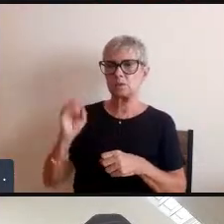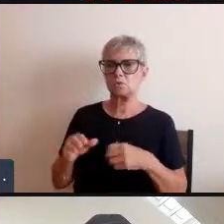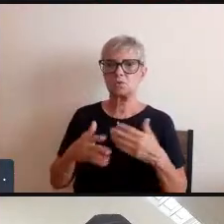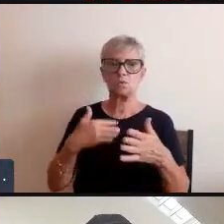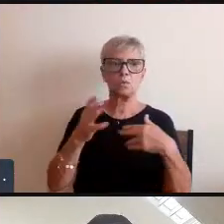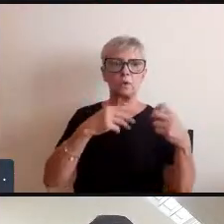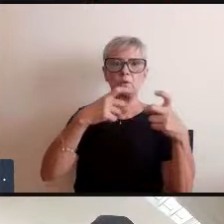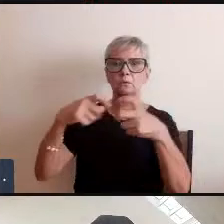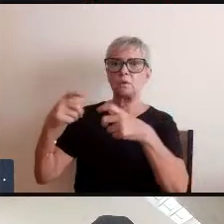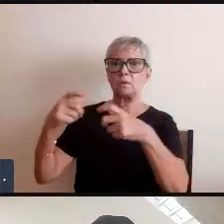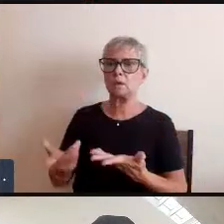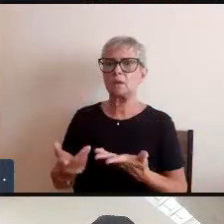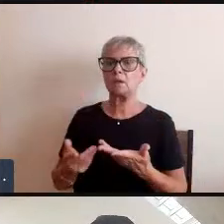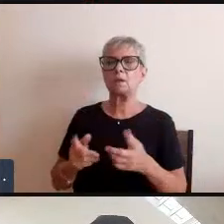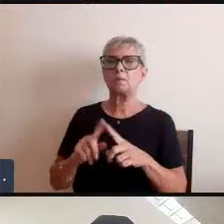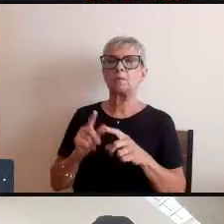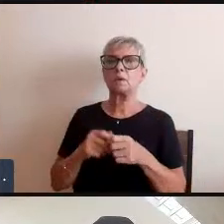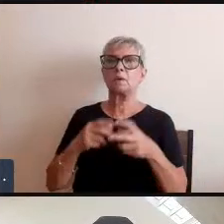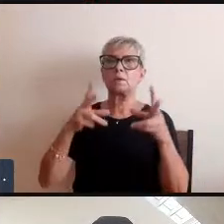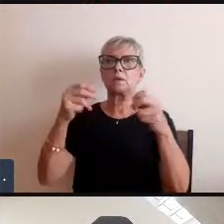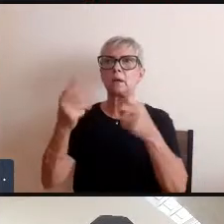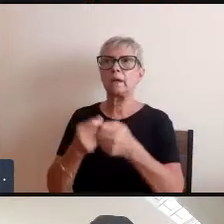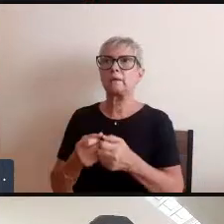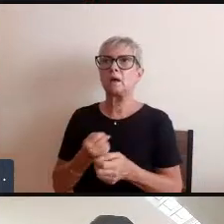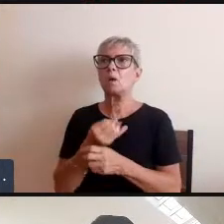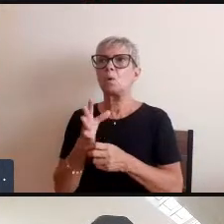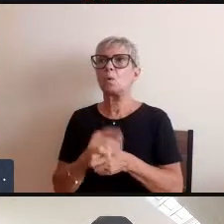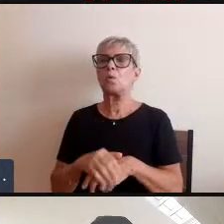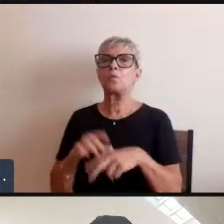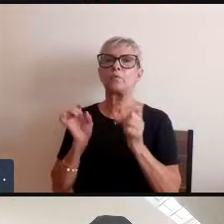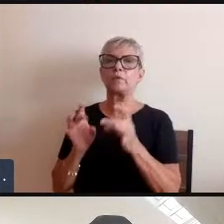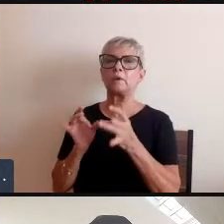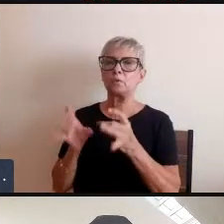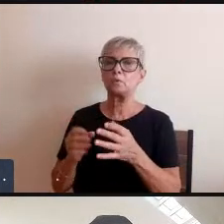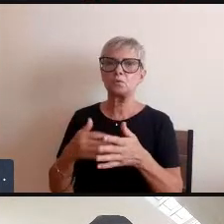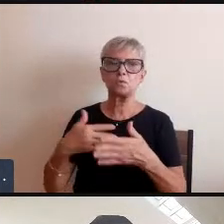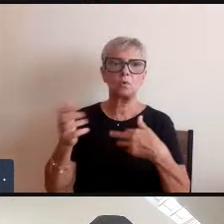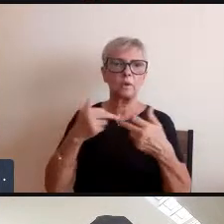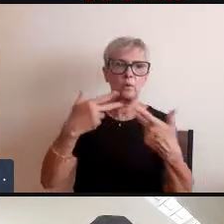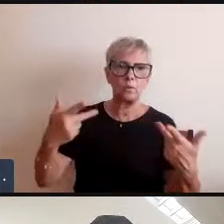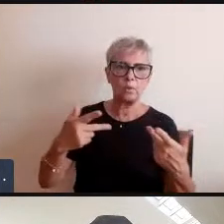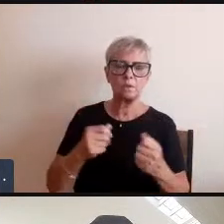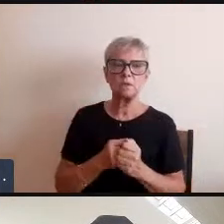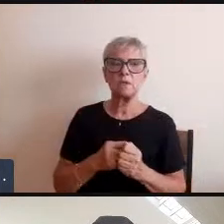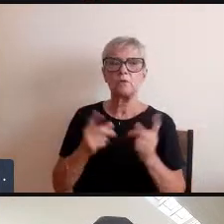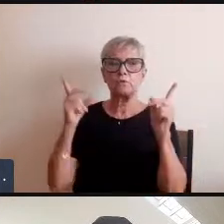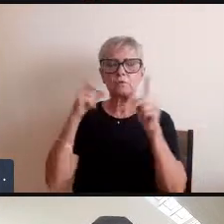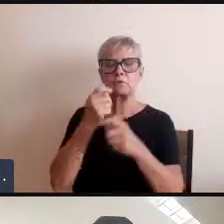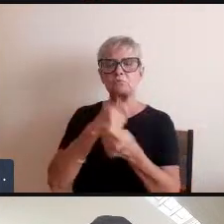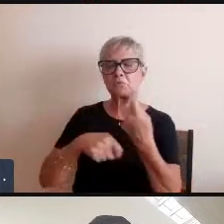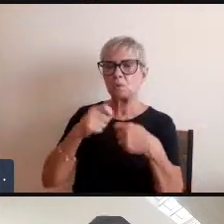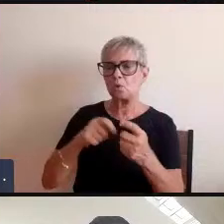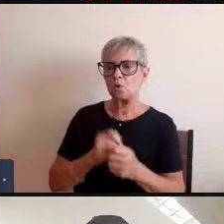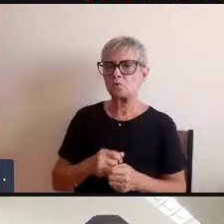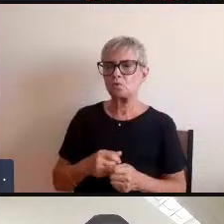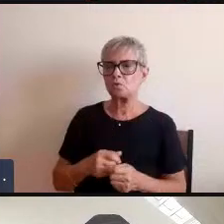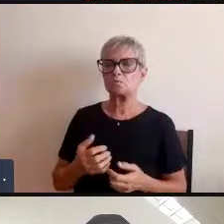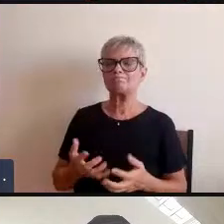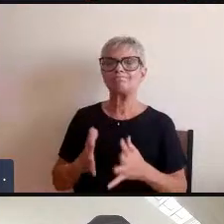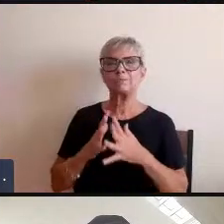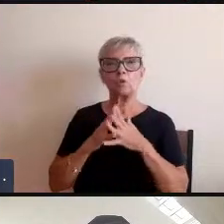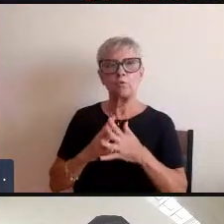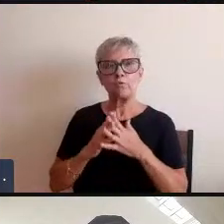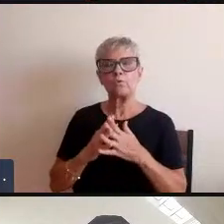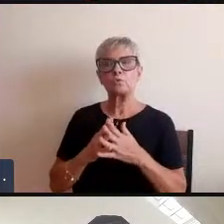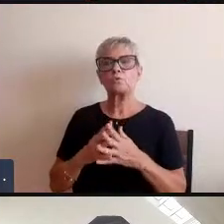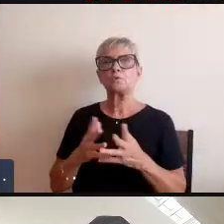aqui deve ter atraído algum vendedor de alguma porcaria é um negócio muito complicado a gente não pode ser ingênuo nessa